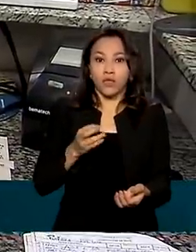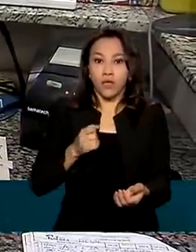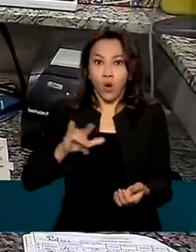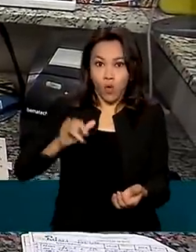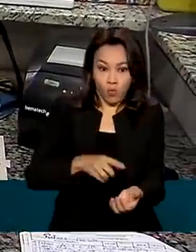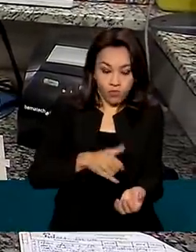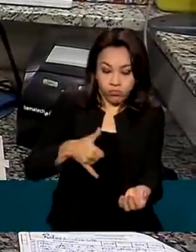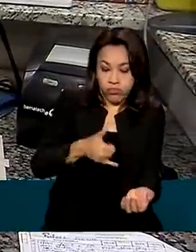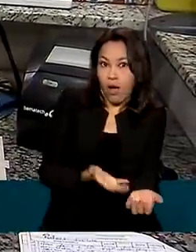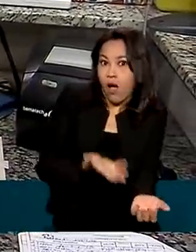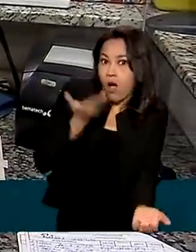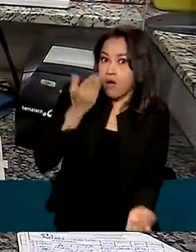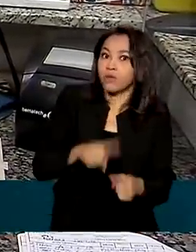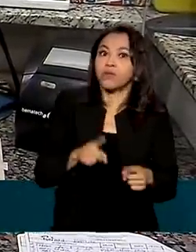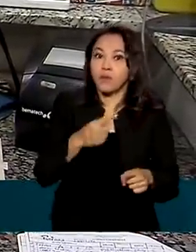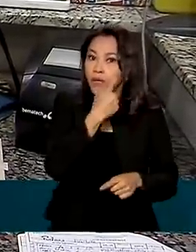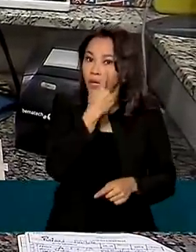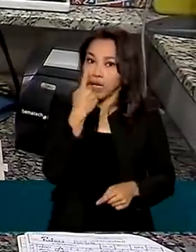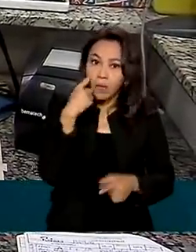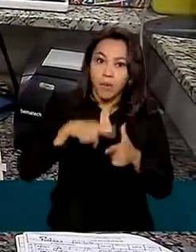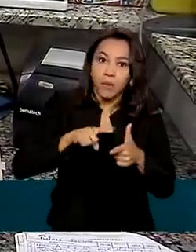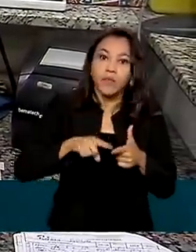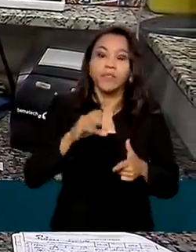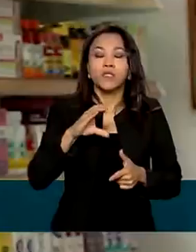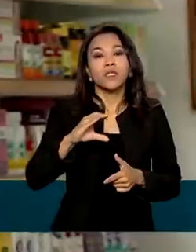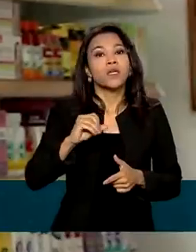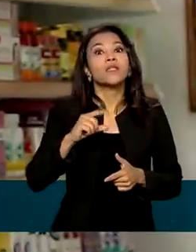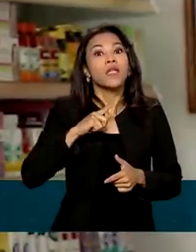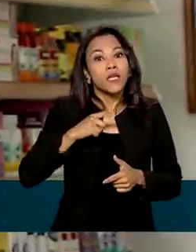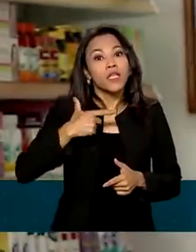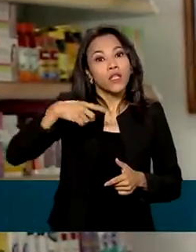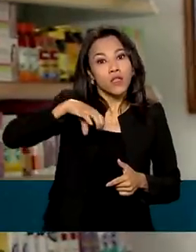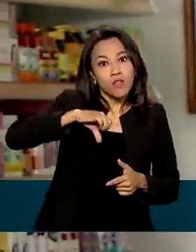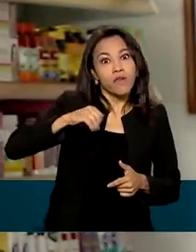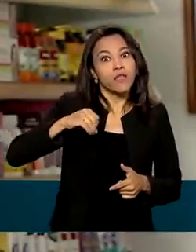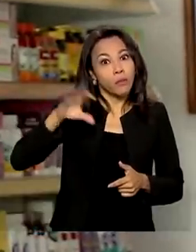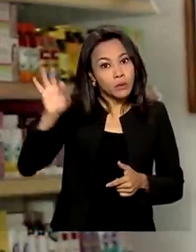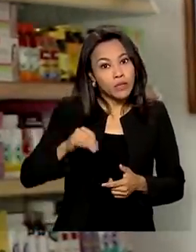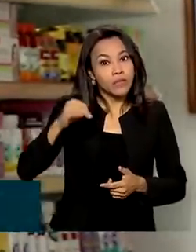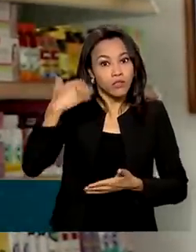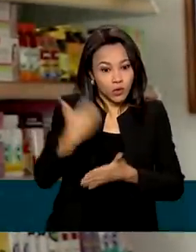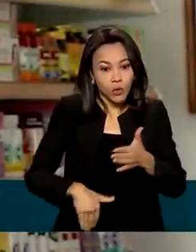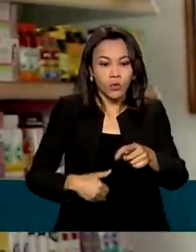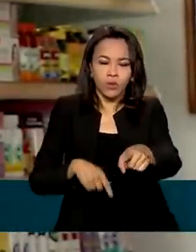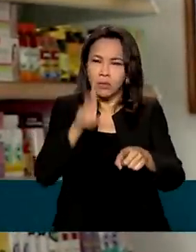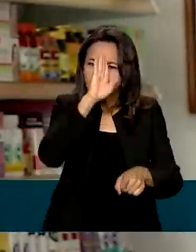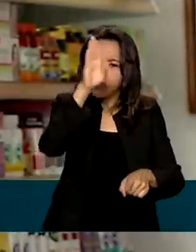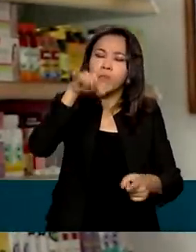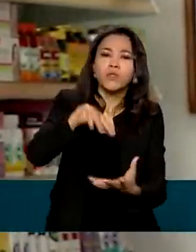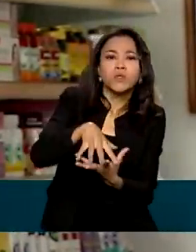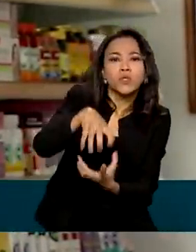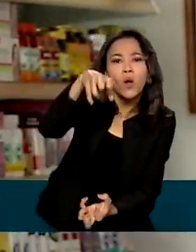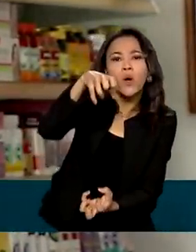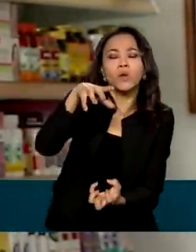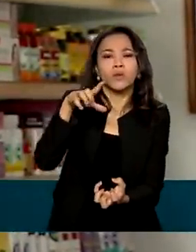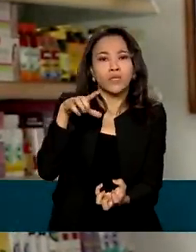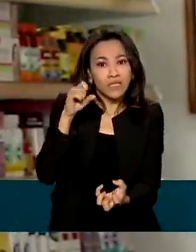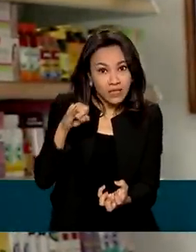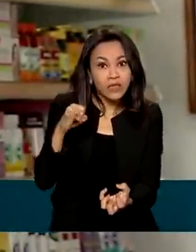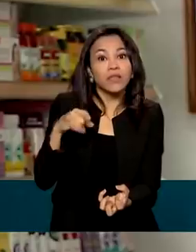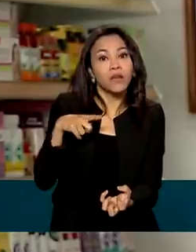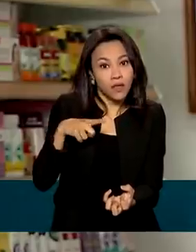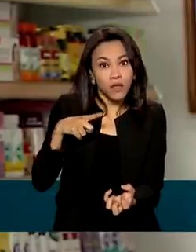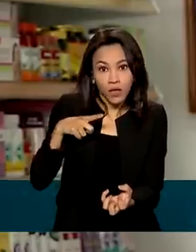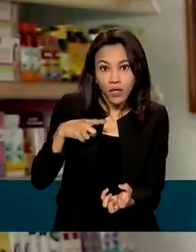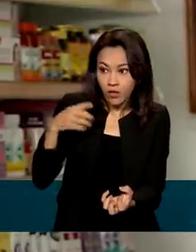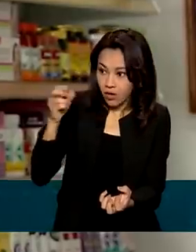remédios com 90% de desconto. Principalmente os idosos, usam bastante mesmo. Se eles têm direito ao benefício, eles podem vir que